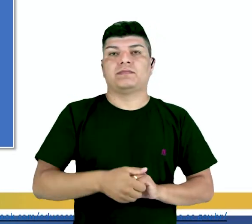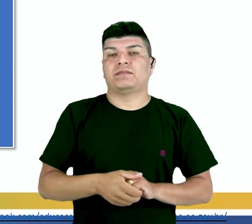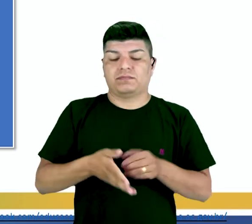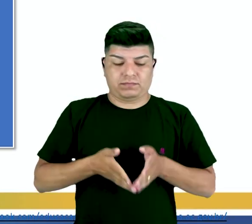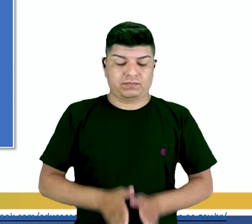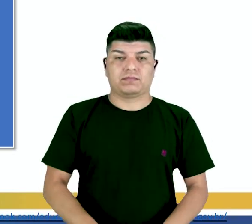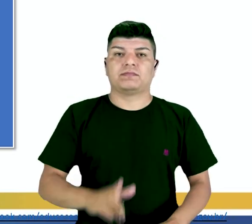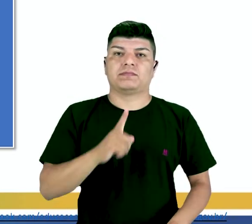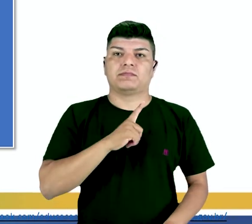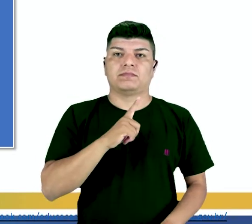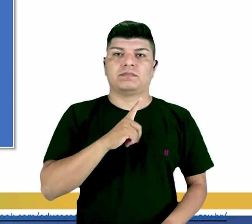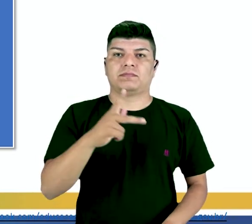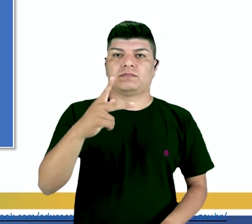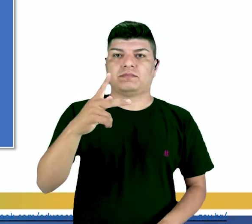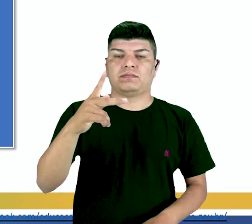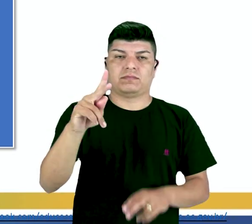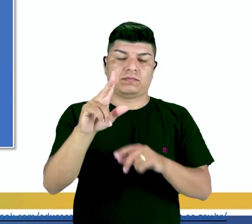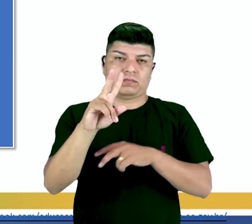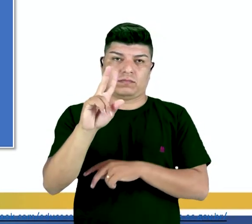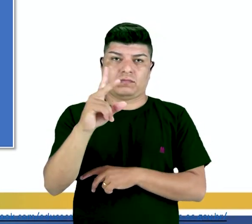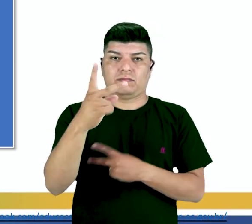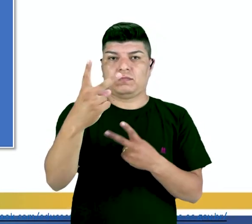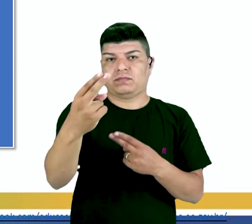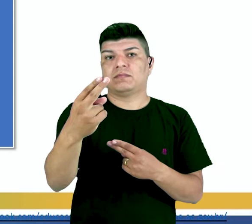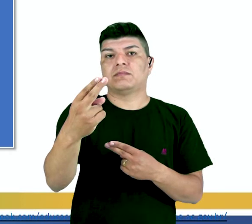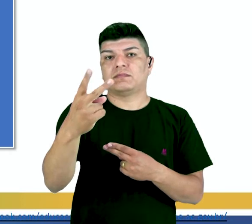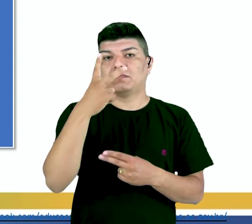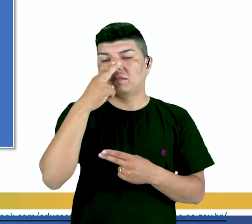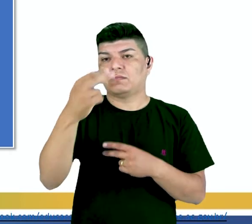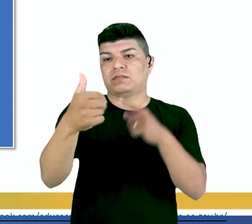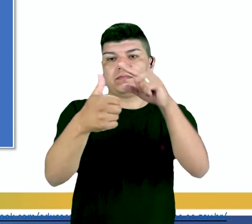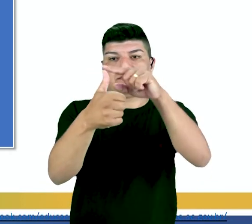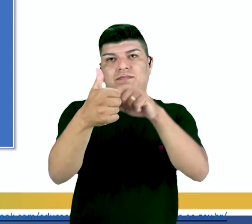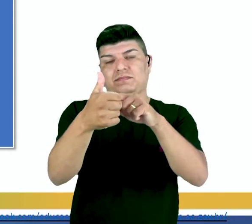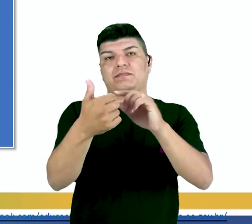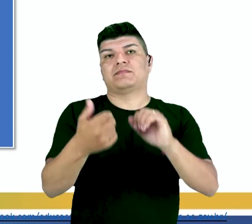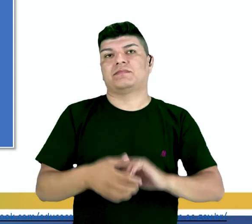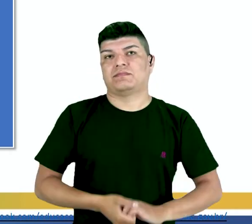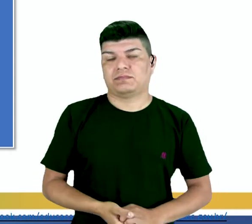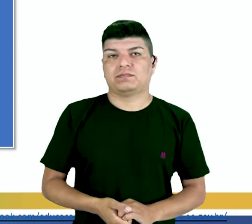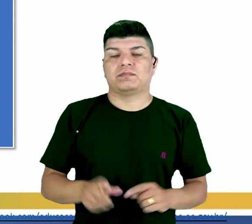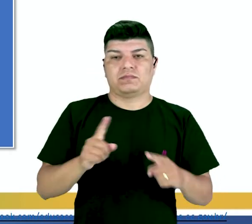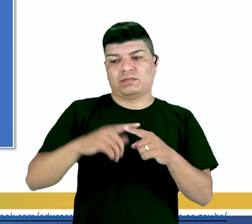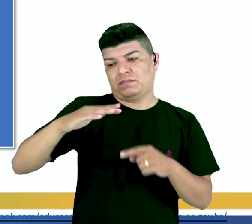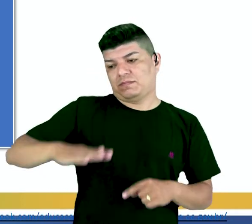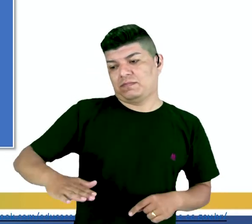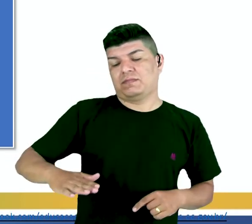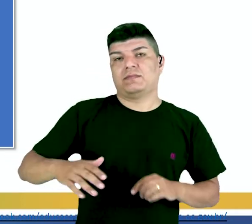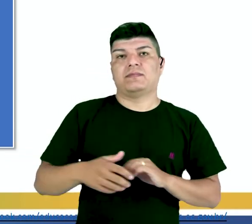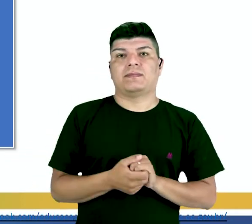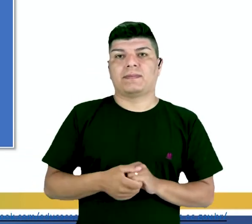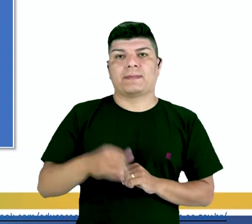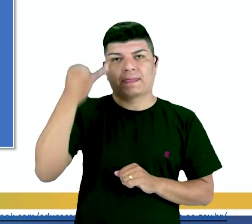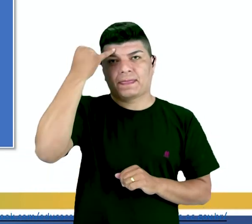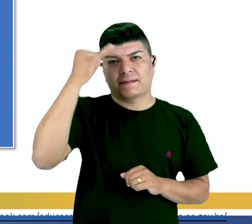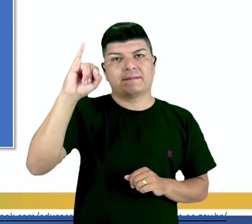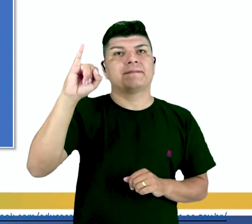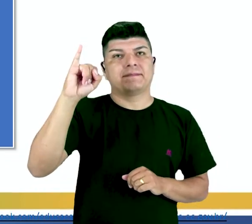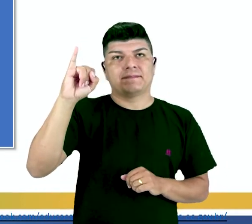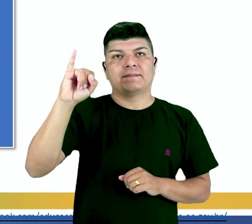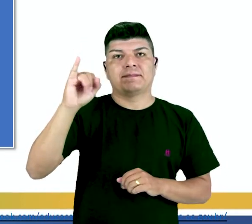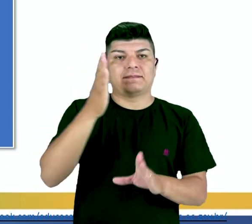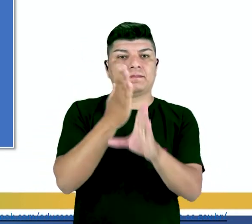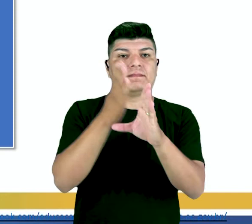nasceu, tinha o tamanho de um dedo polegar, visto que lhe deram esse nome. Todos esses três exemplos, eles dão a mesma ideia de causa e